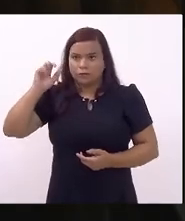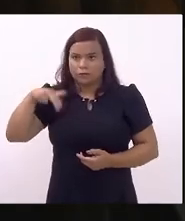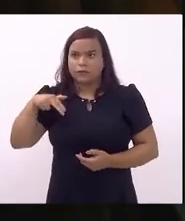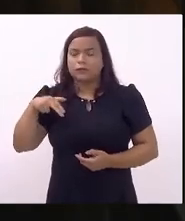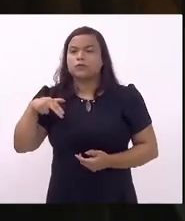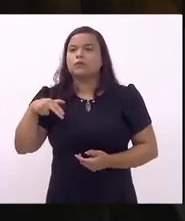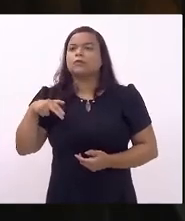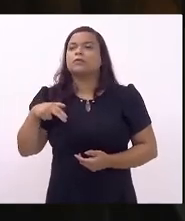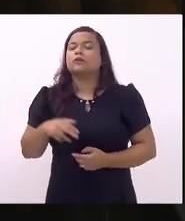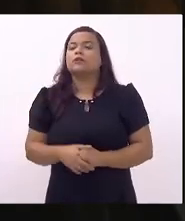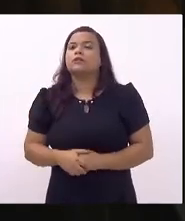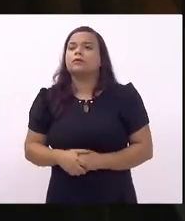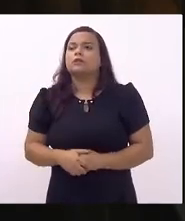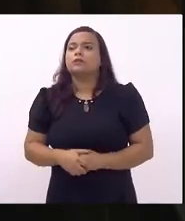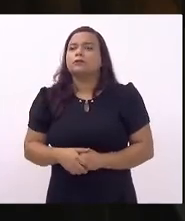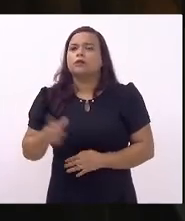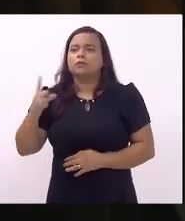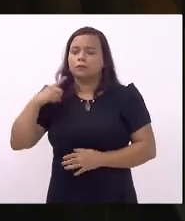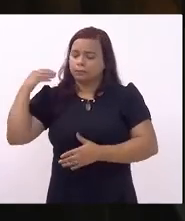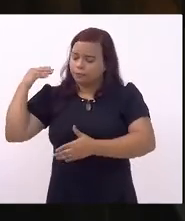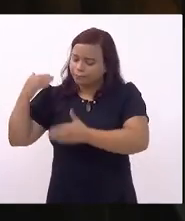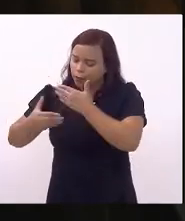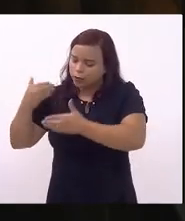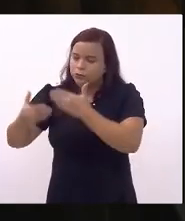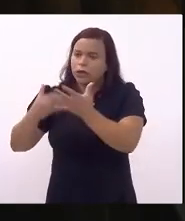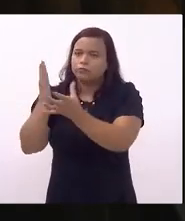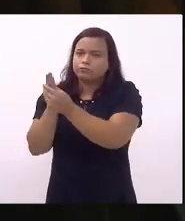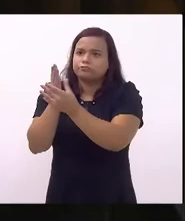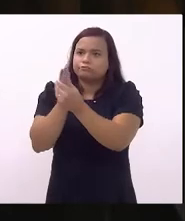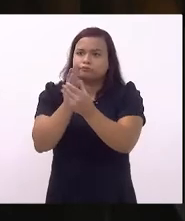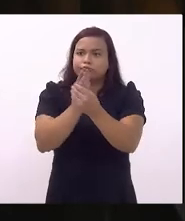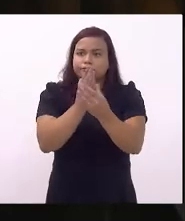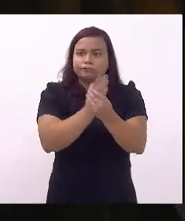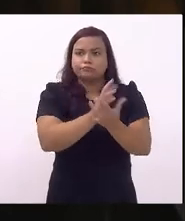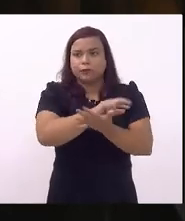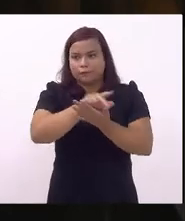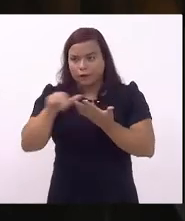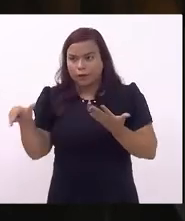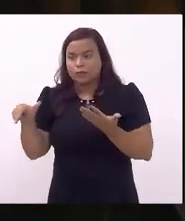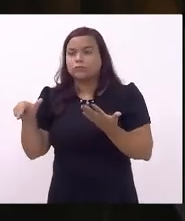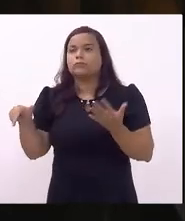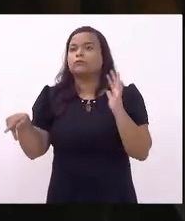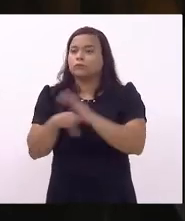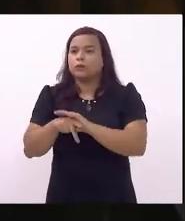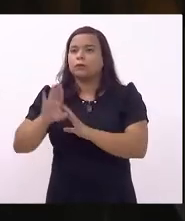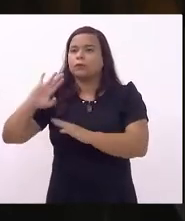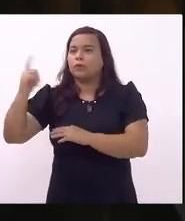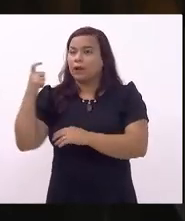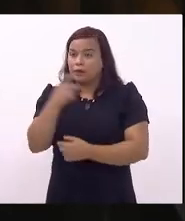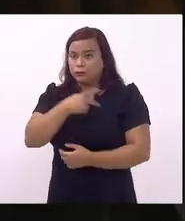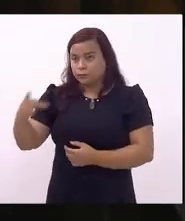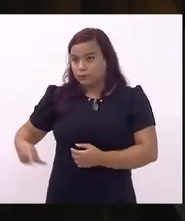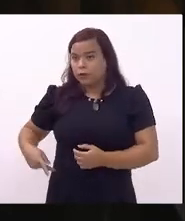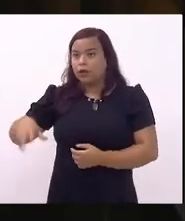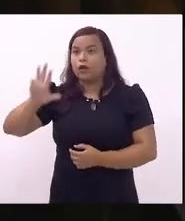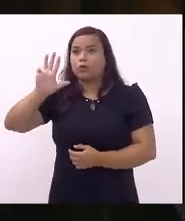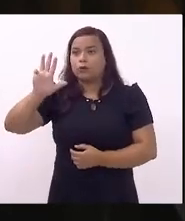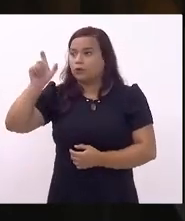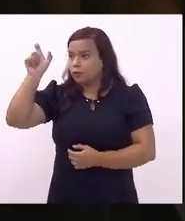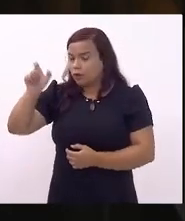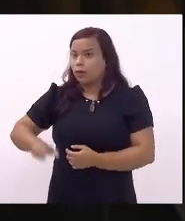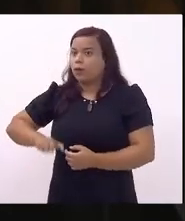processos judiciais que tinham o ex-presidente Lula como réu